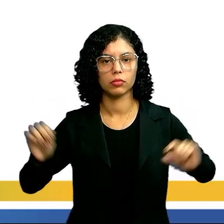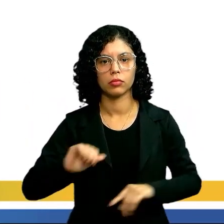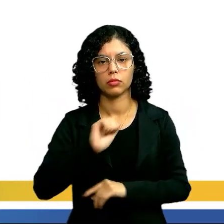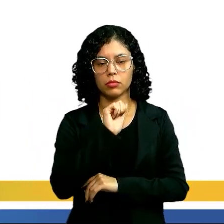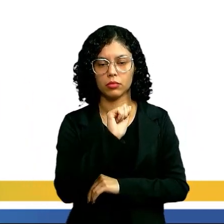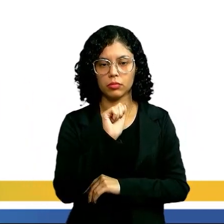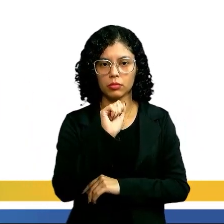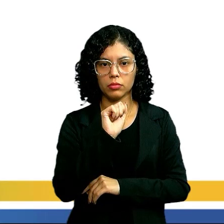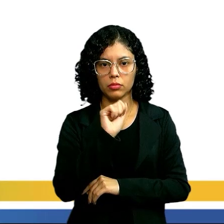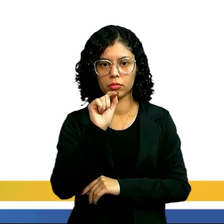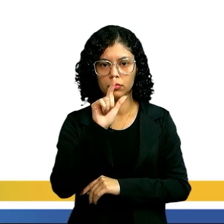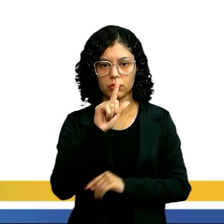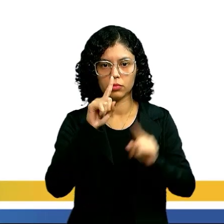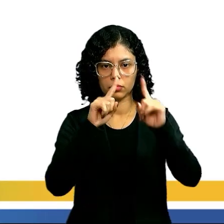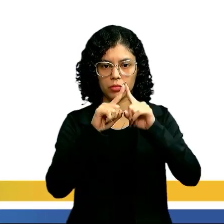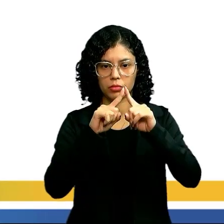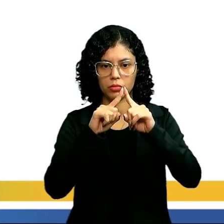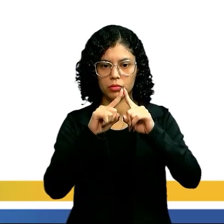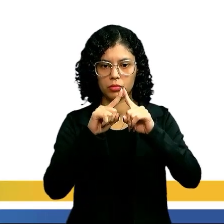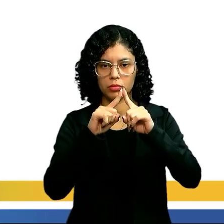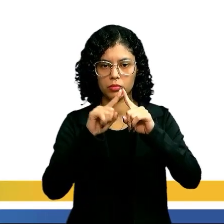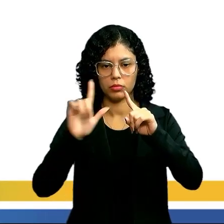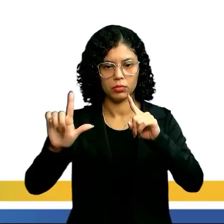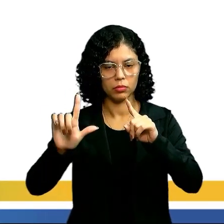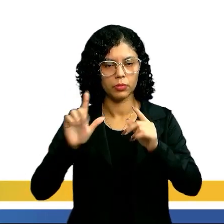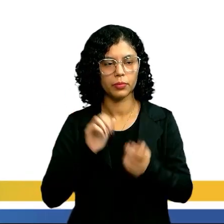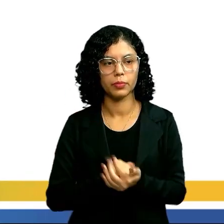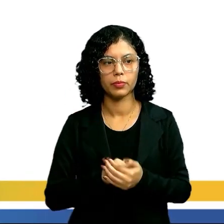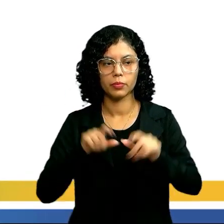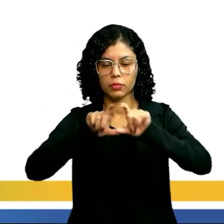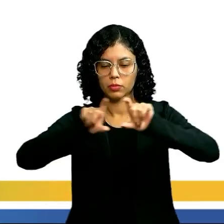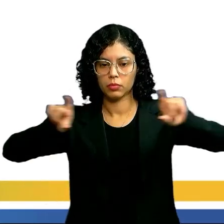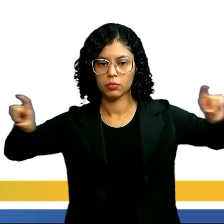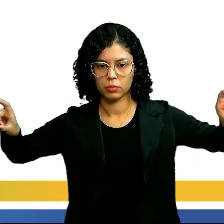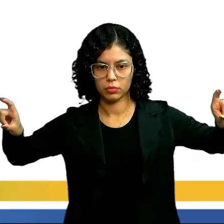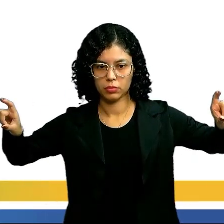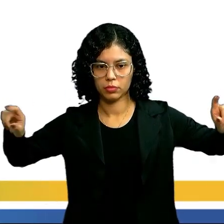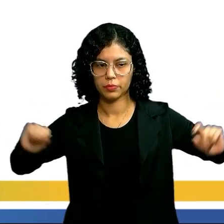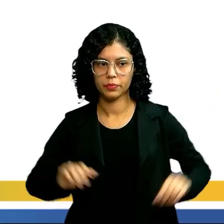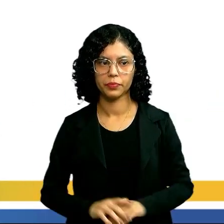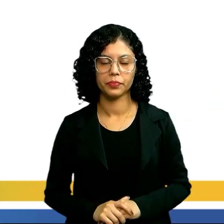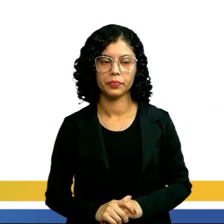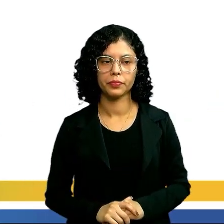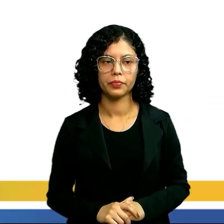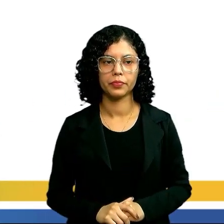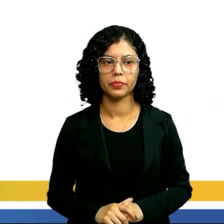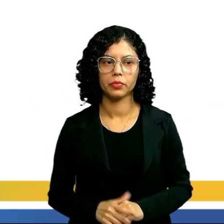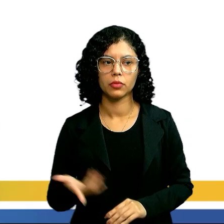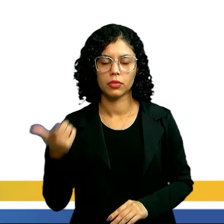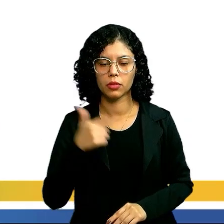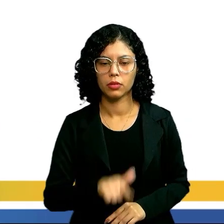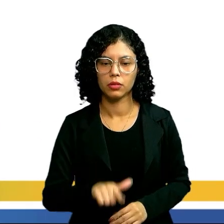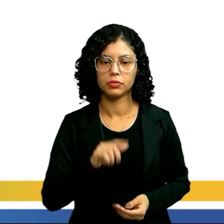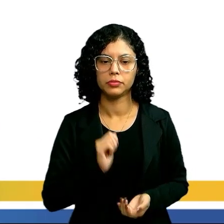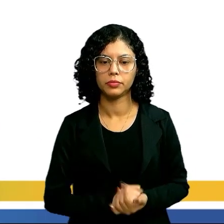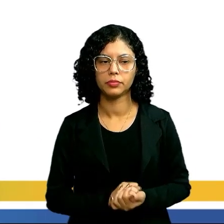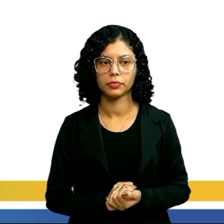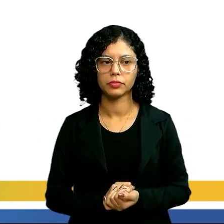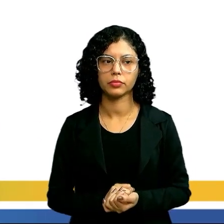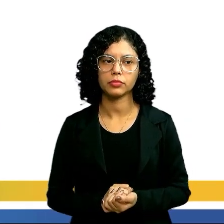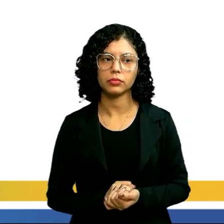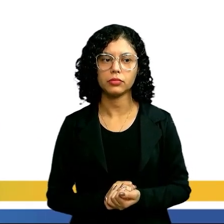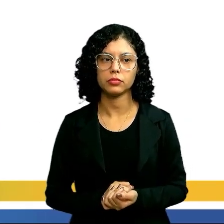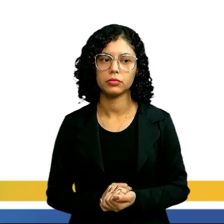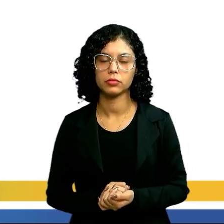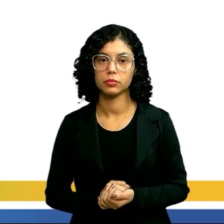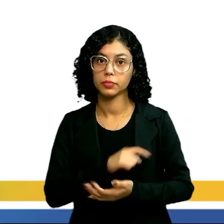linear, ΔL, de uma barra E. Olha aí novamente. Nós